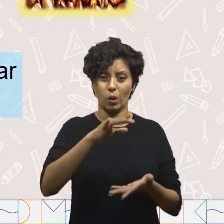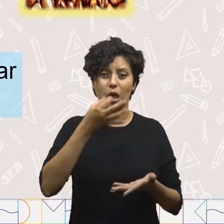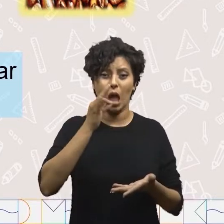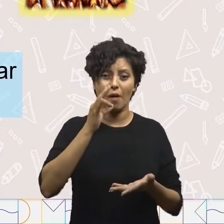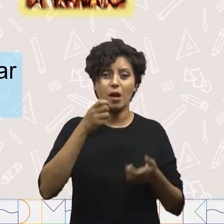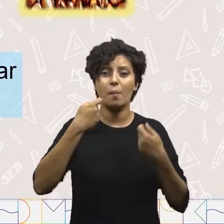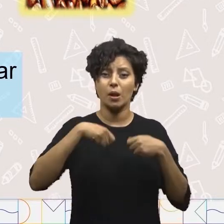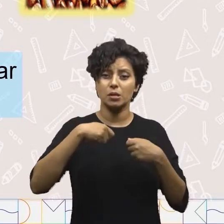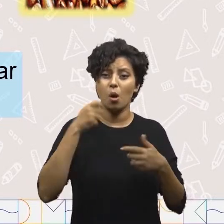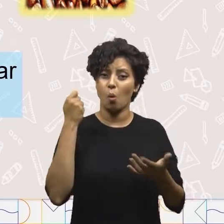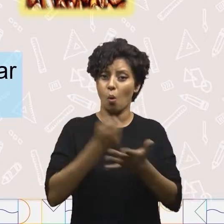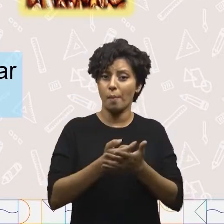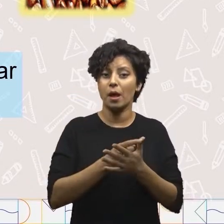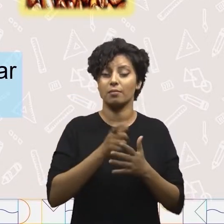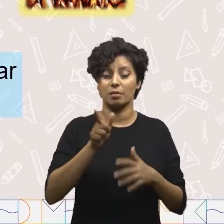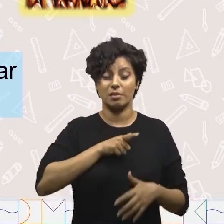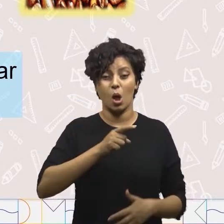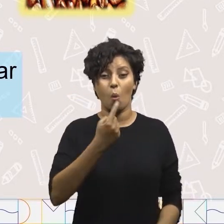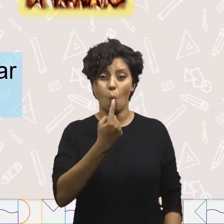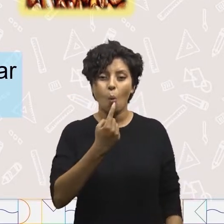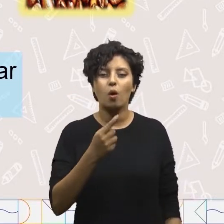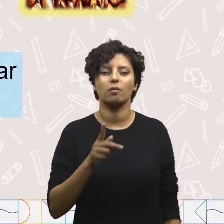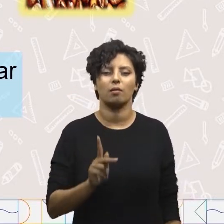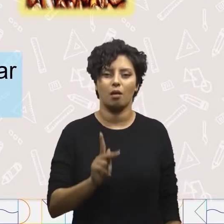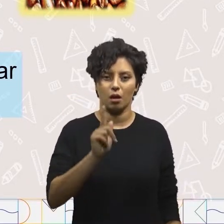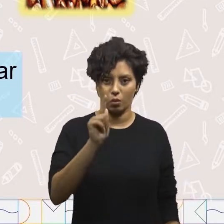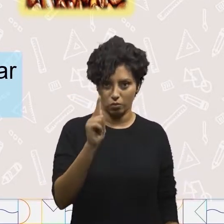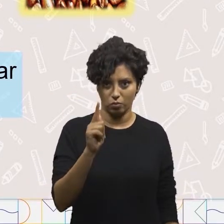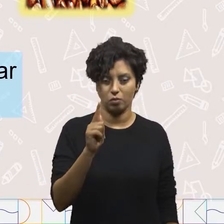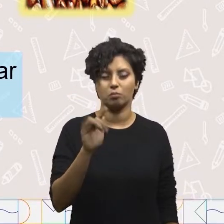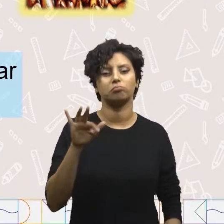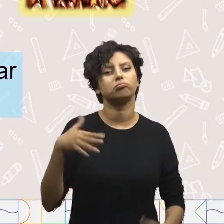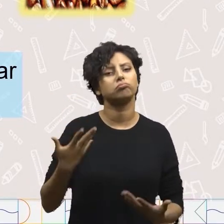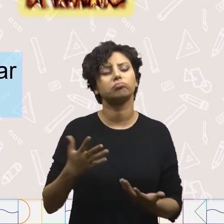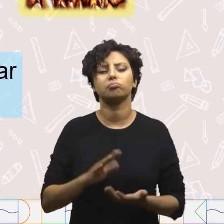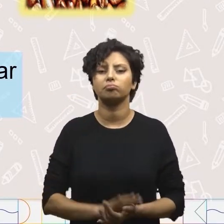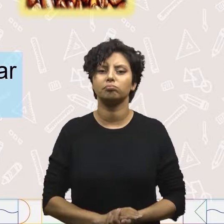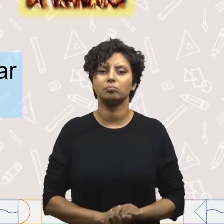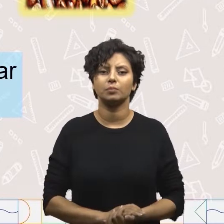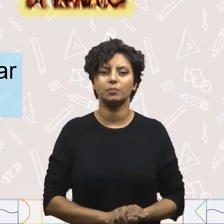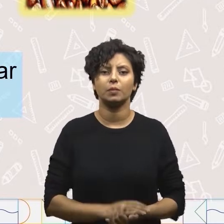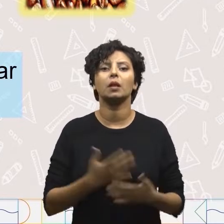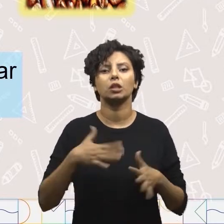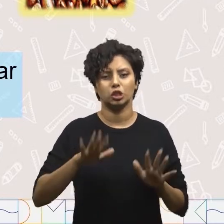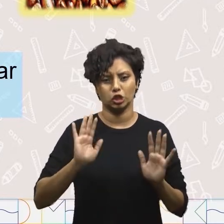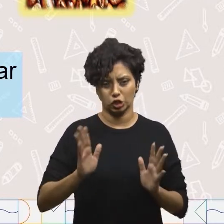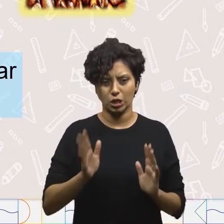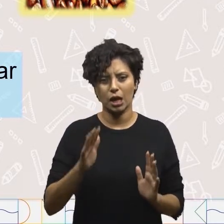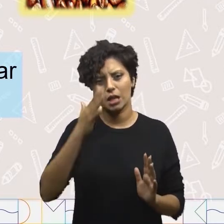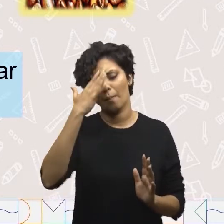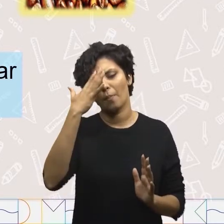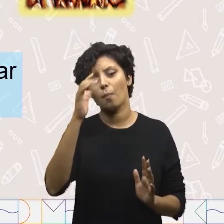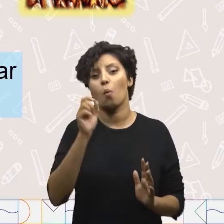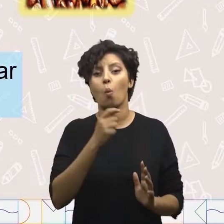ela precisa comprar para obter um quilo de café? Nós sabemos que um quilo é o